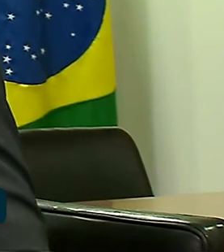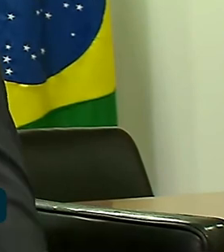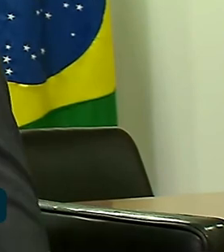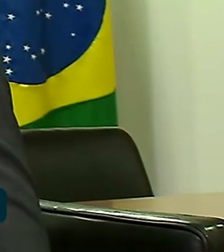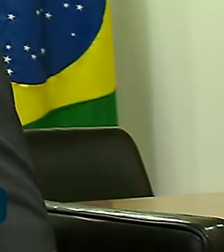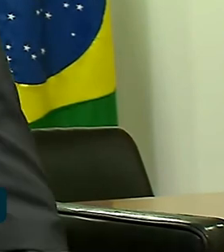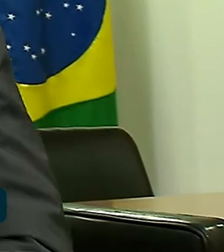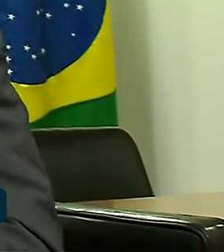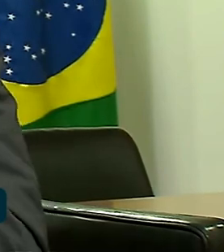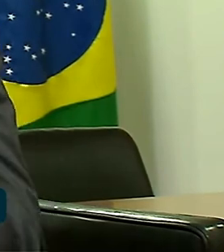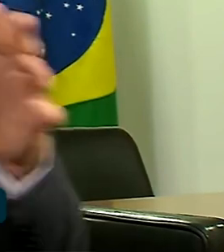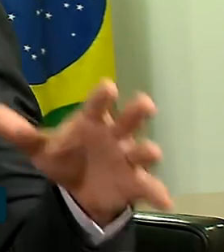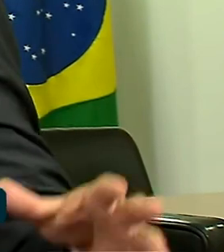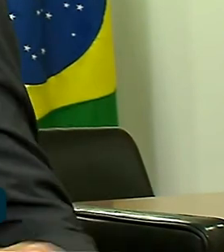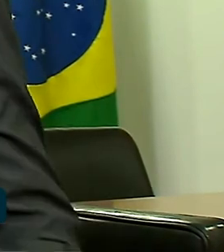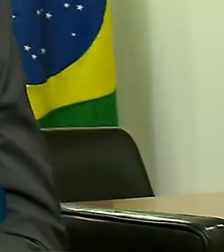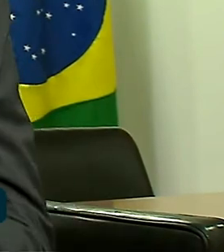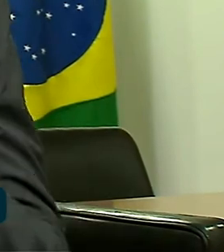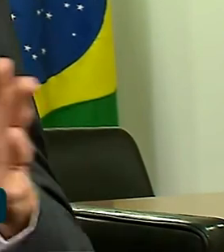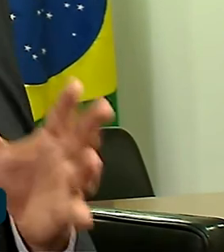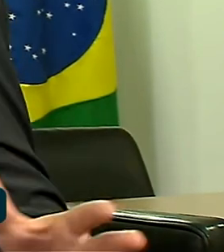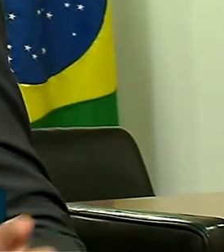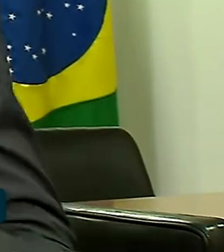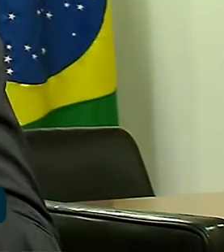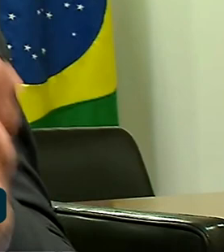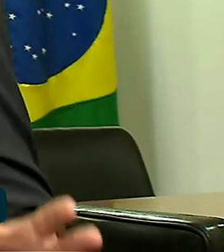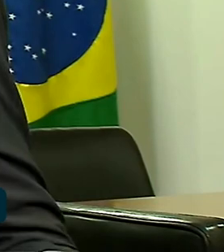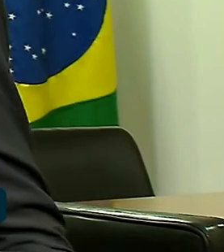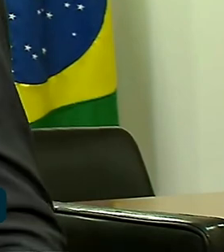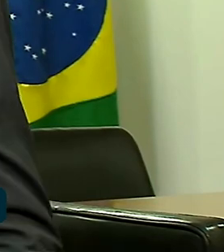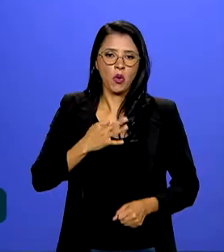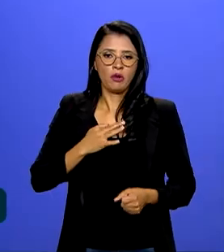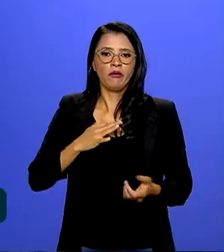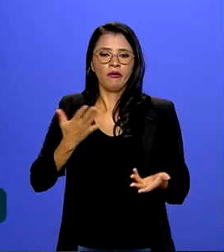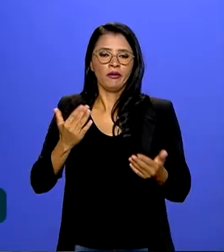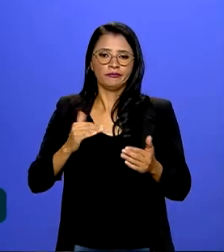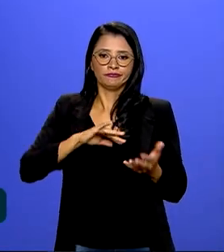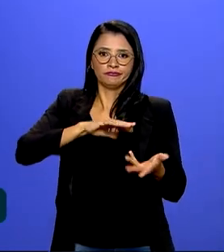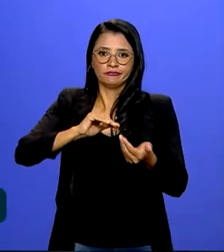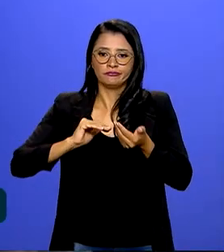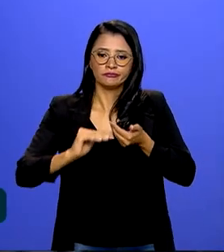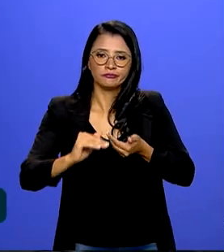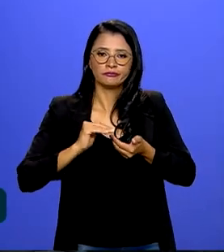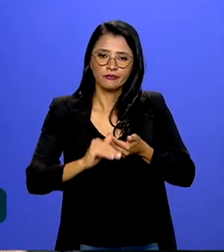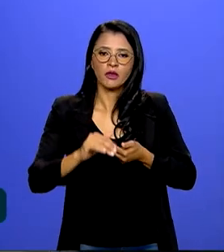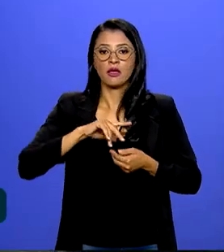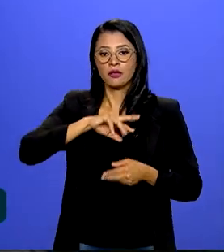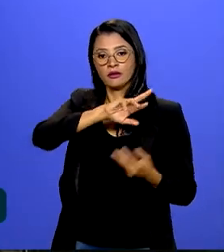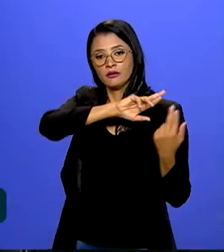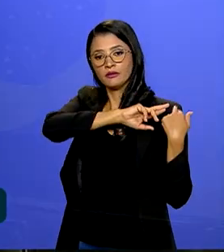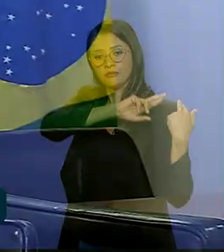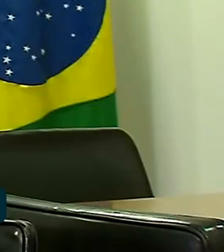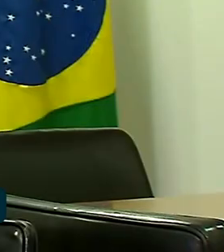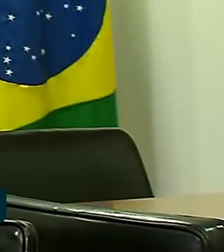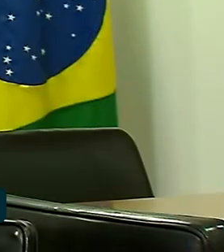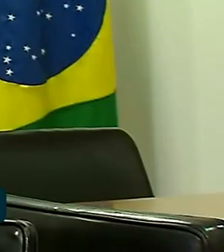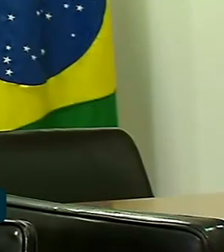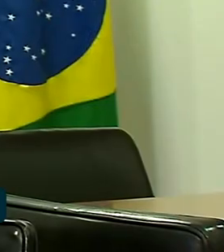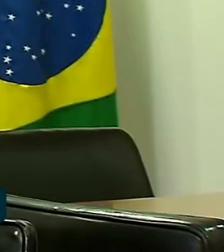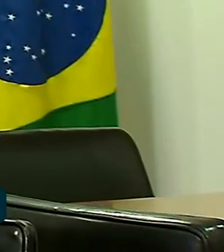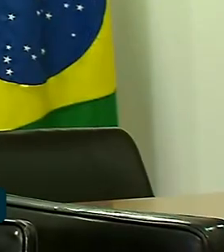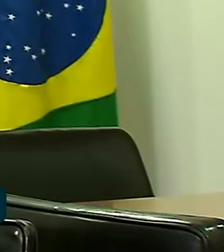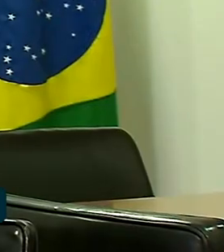ambiente para defender a sua teoria meio terraplanista de que os responsáveis pelo golpe eram exatamente aquelas